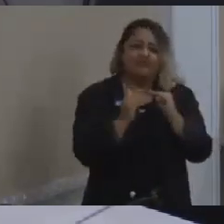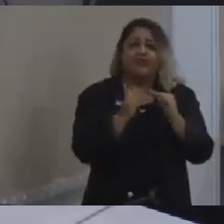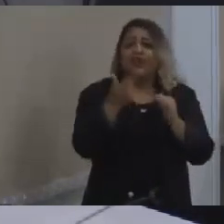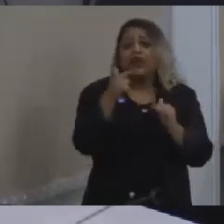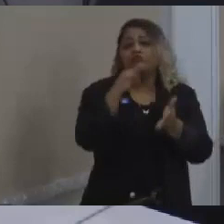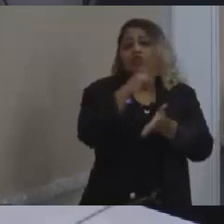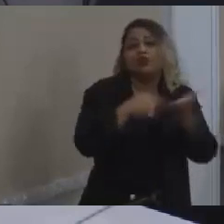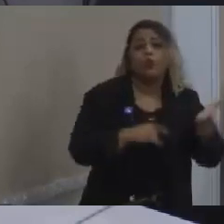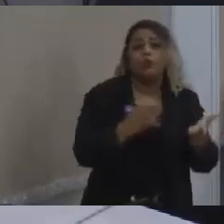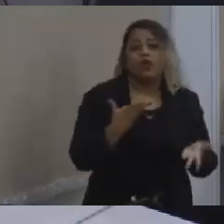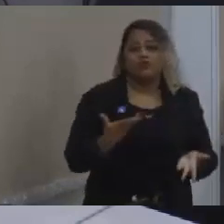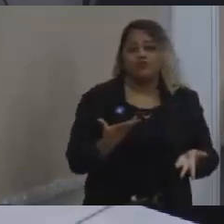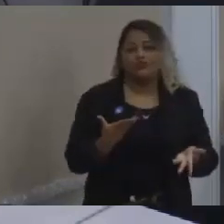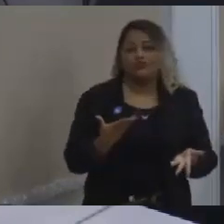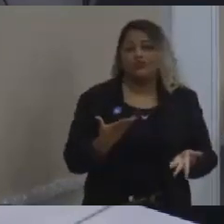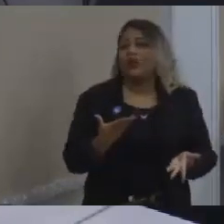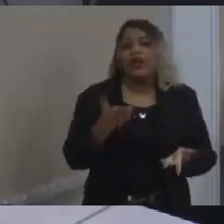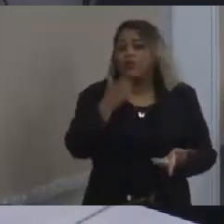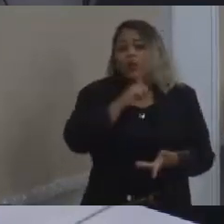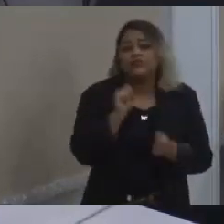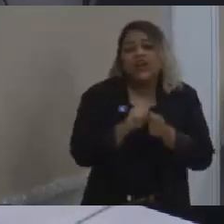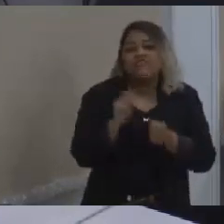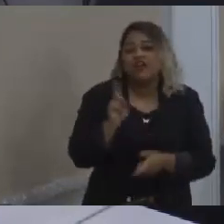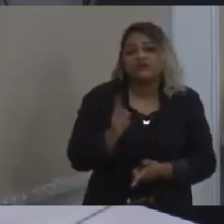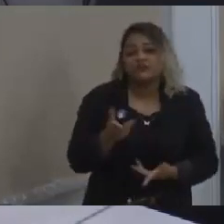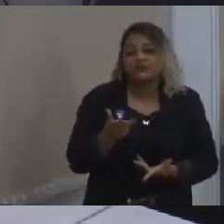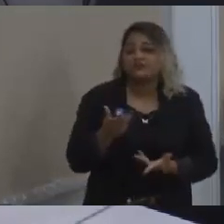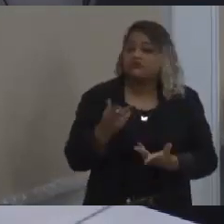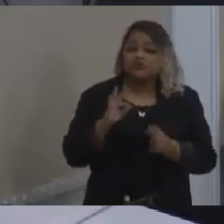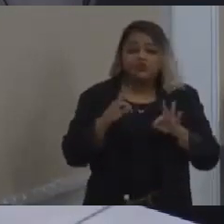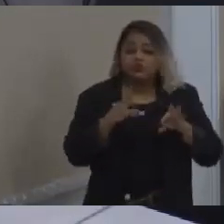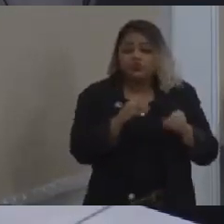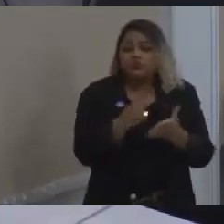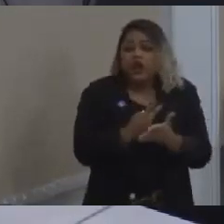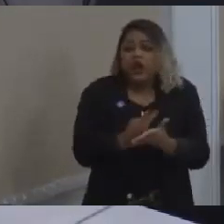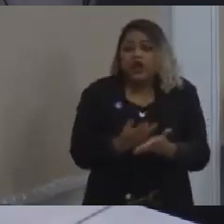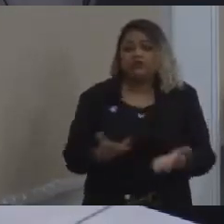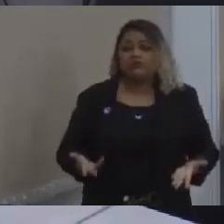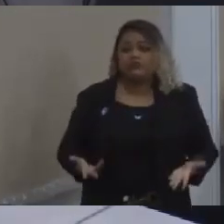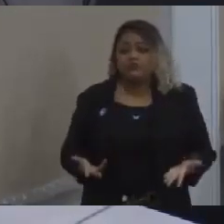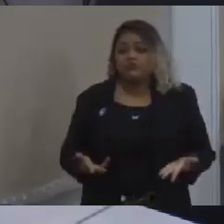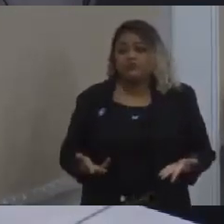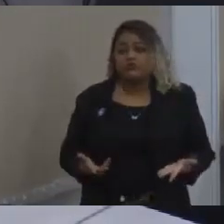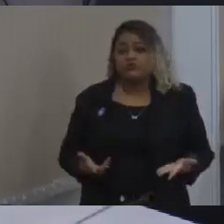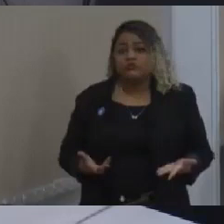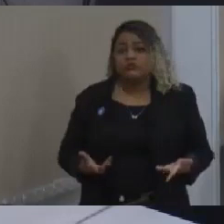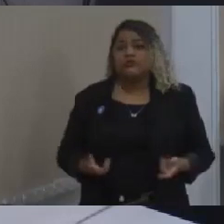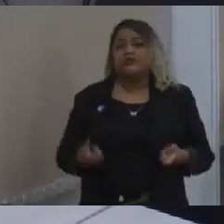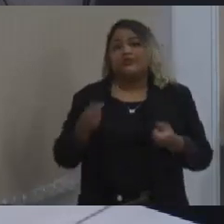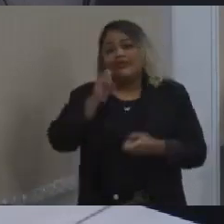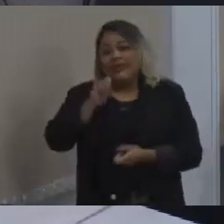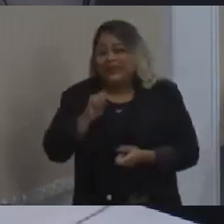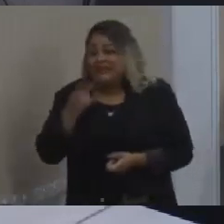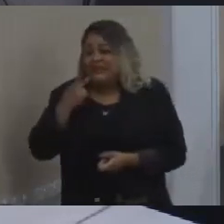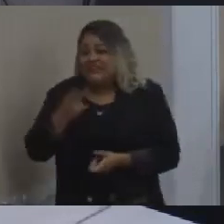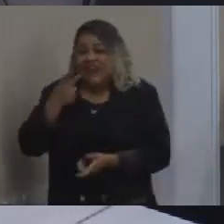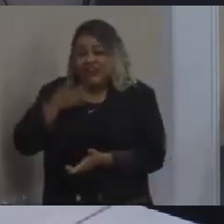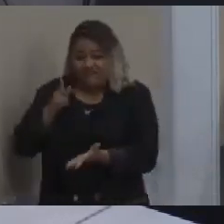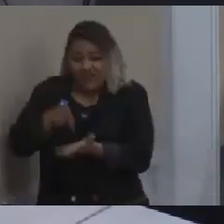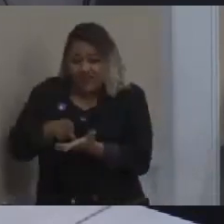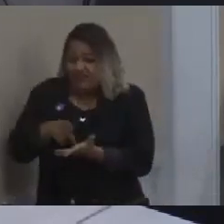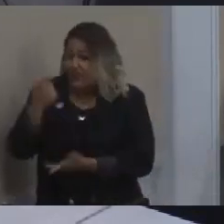consegue fazer. Está tudo errado. Agora, não é possível. Se a gente não puser a bola no chão, aí vem